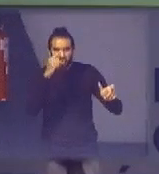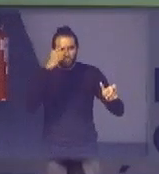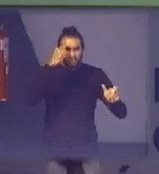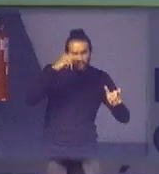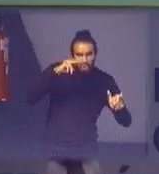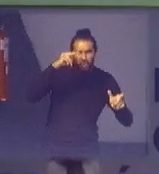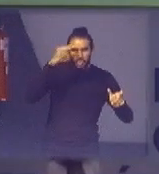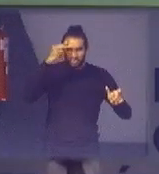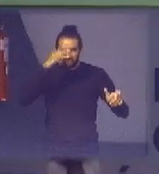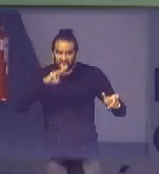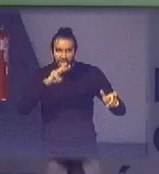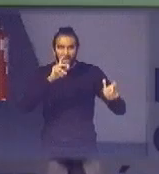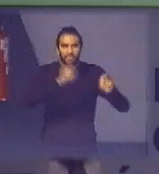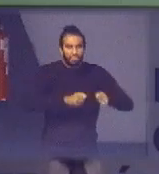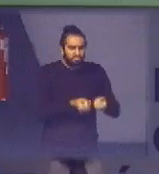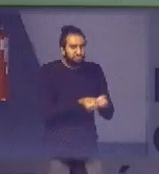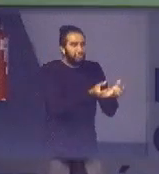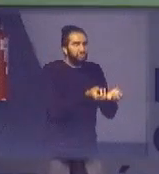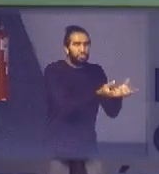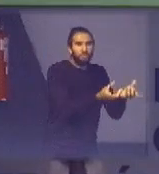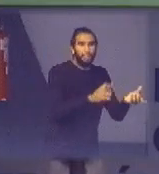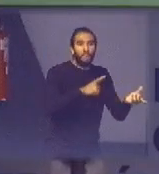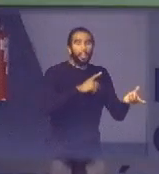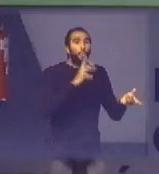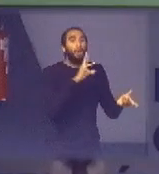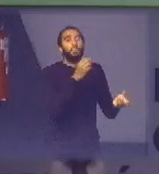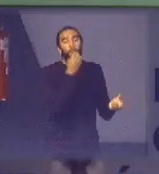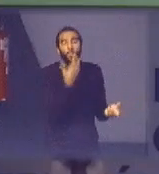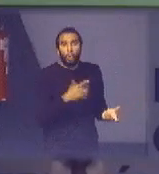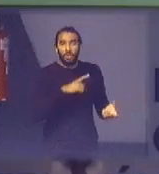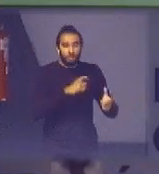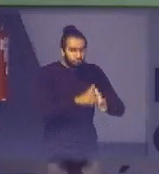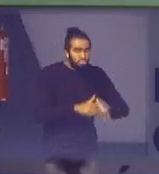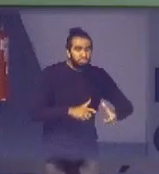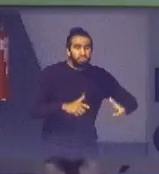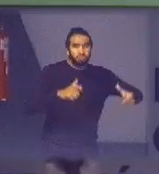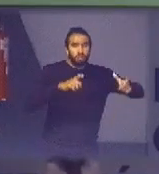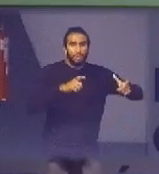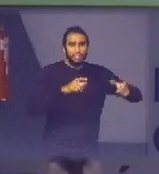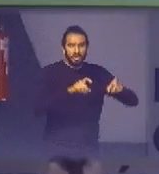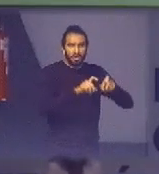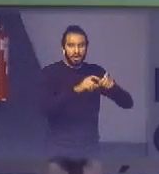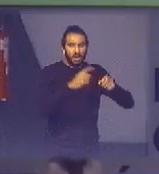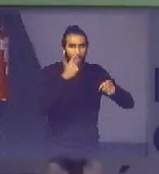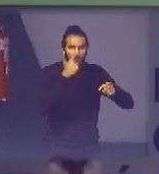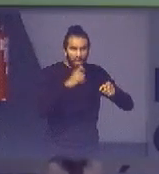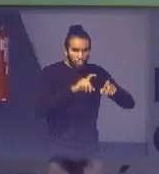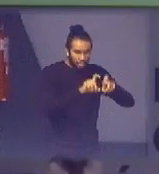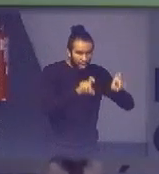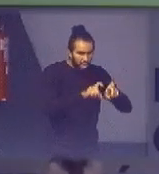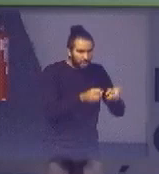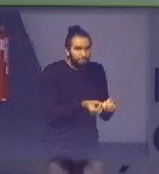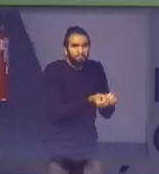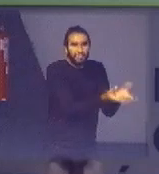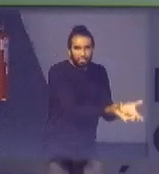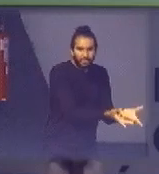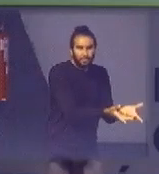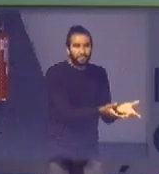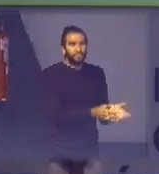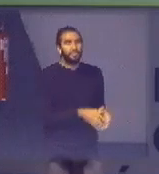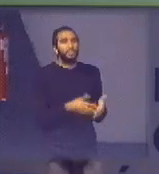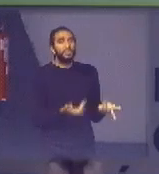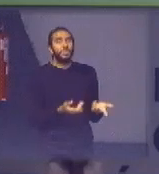então você consegue um resultado bastante grande um volume bastante grande de descarte e a nossa intenção é trabalhar muito mais em